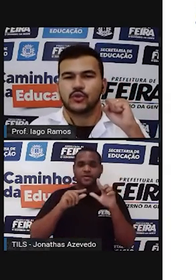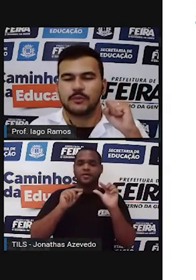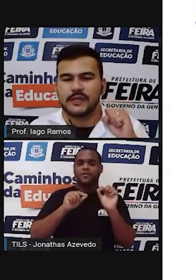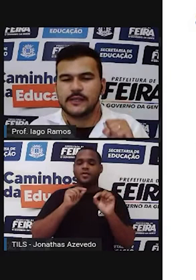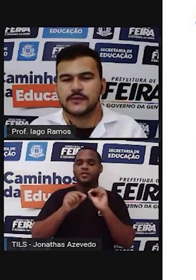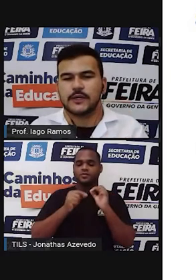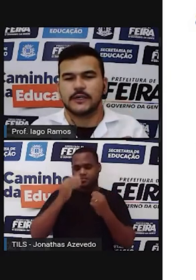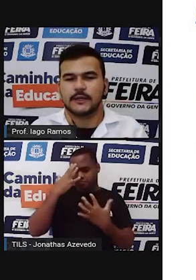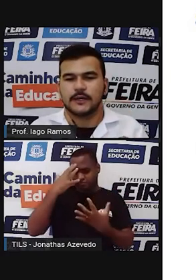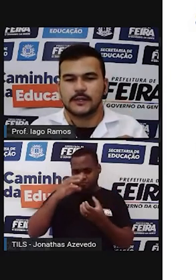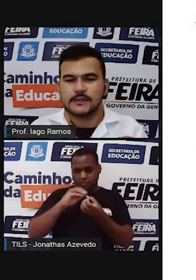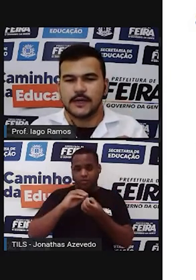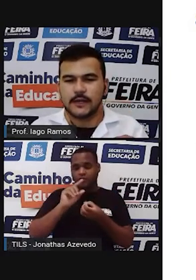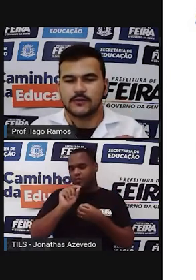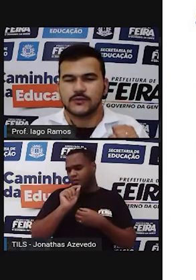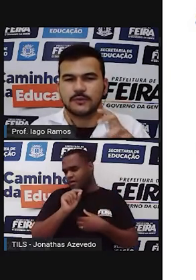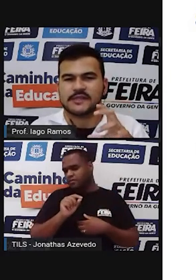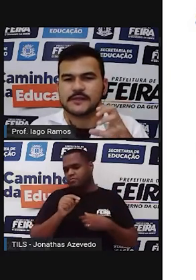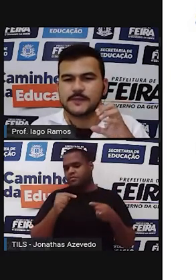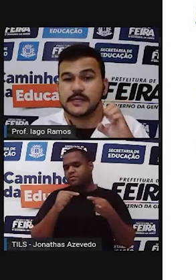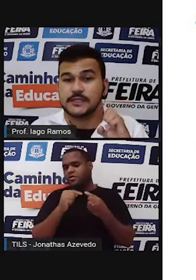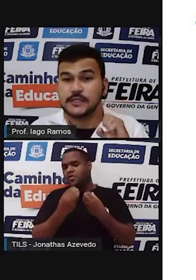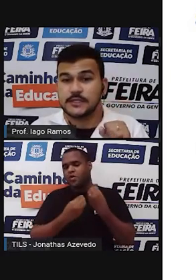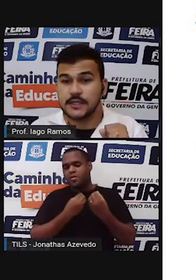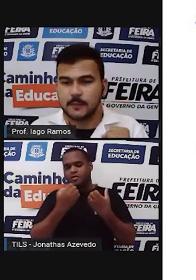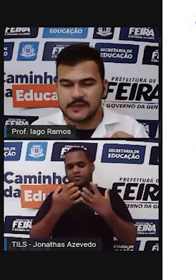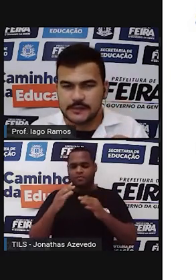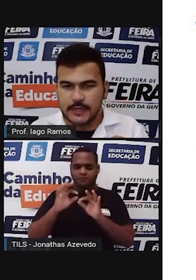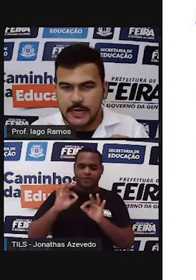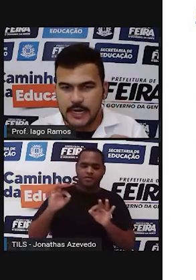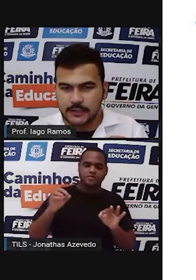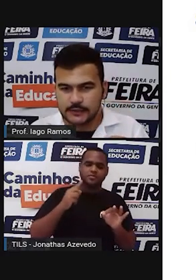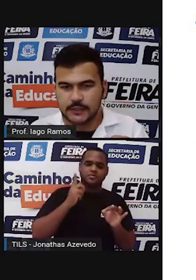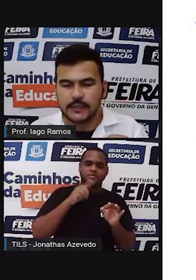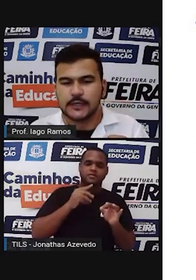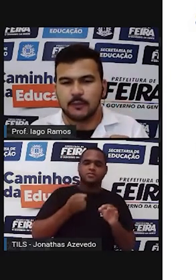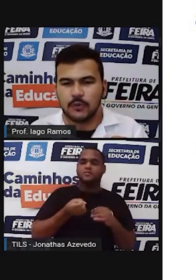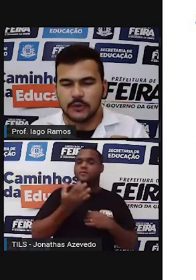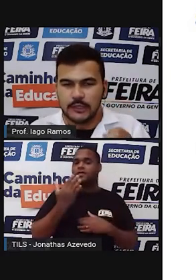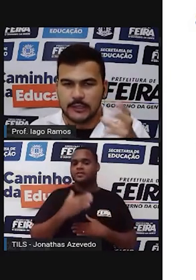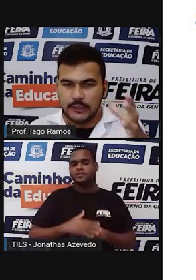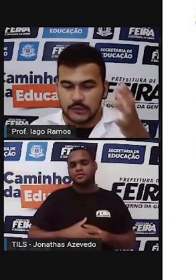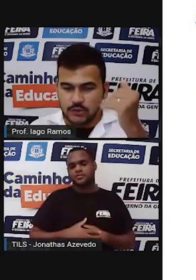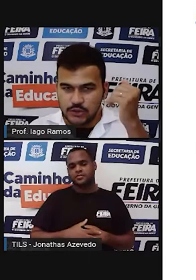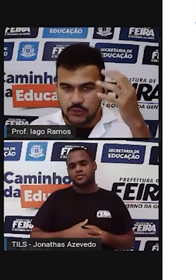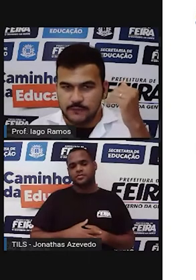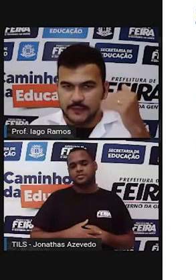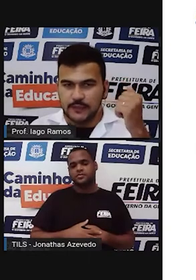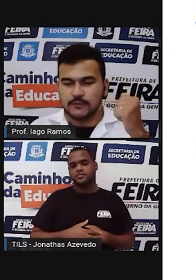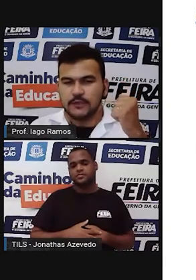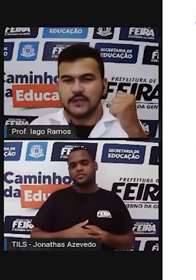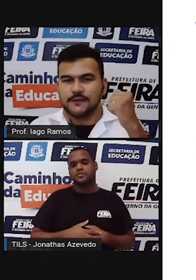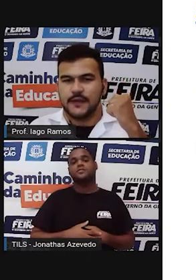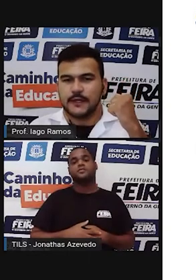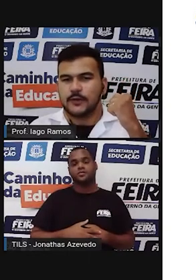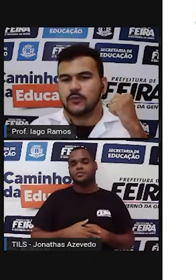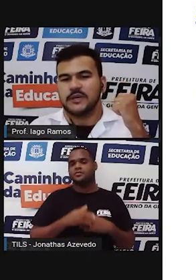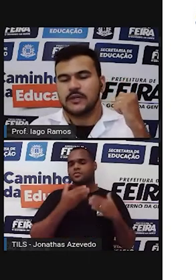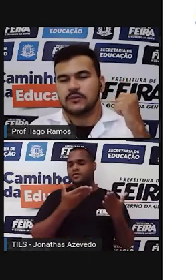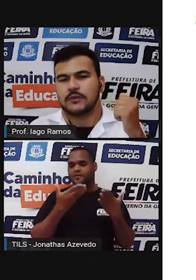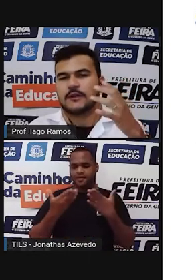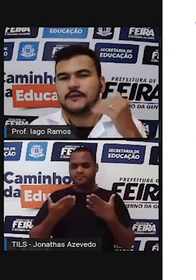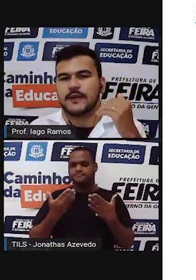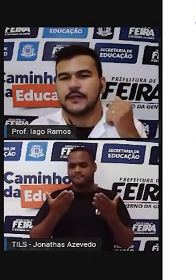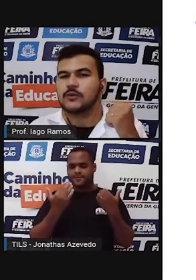sobre isso aí, certo? Sobre essas medidas de capacidade, tá bom? Então, eu te convido, vem aqui